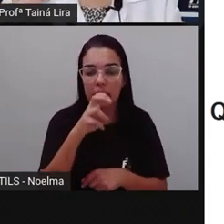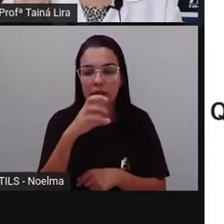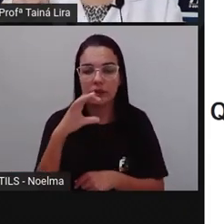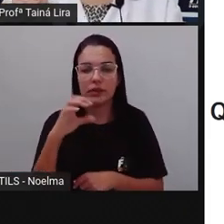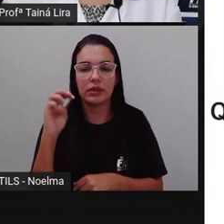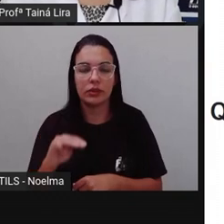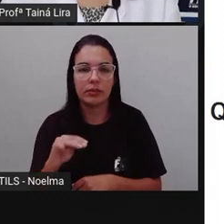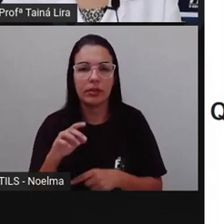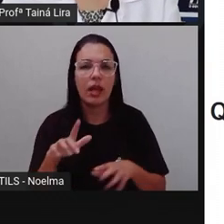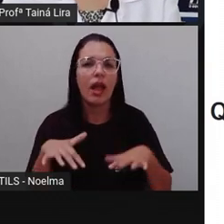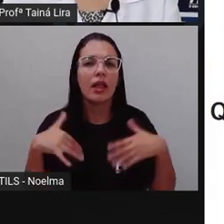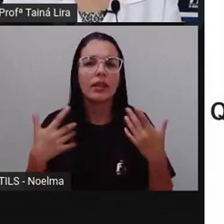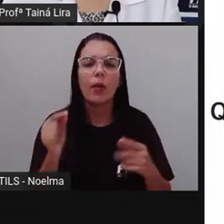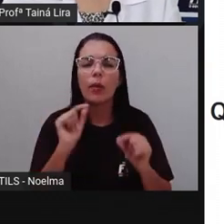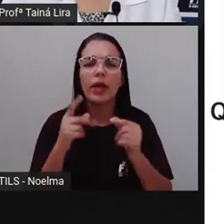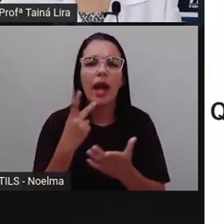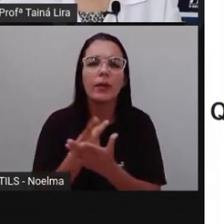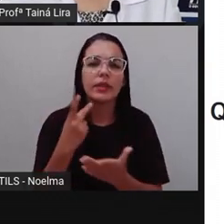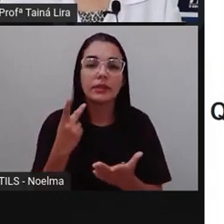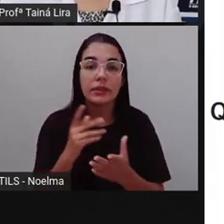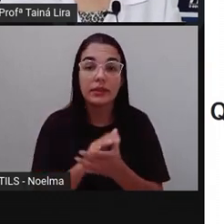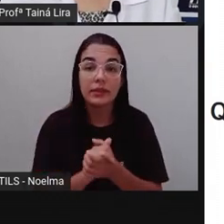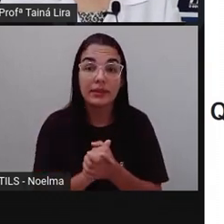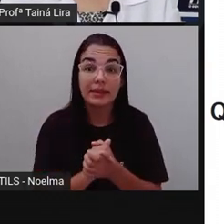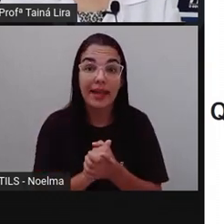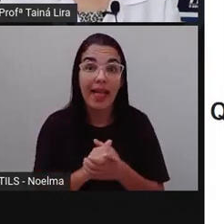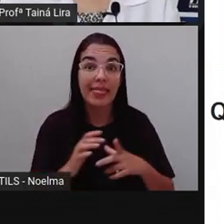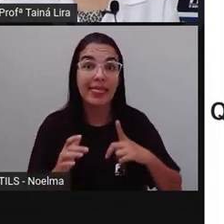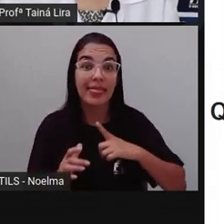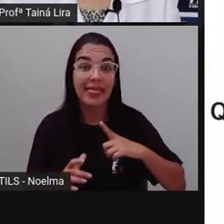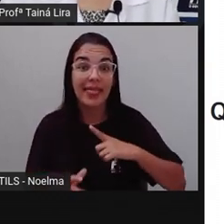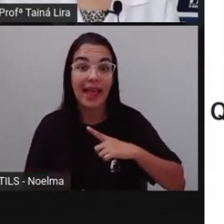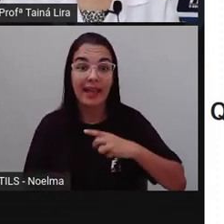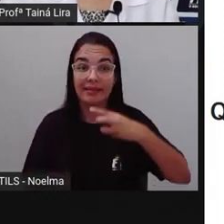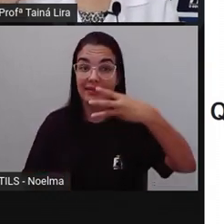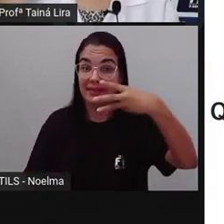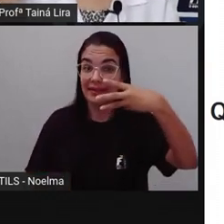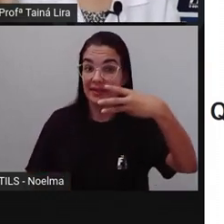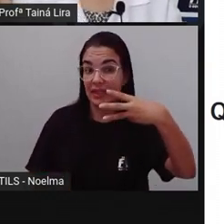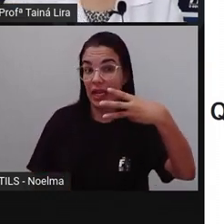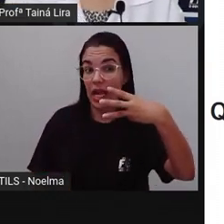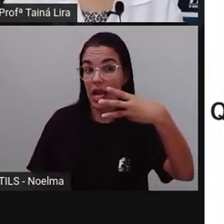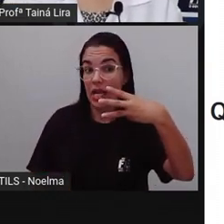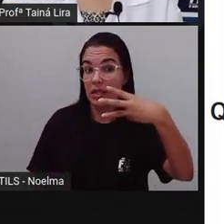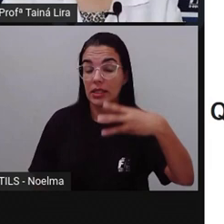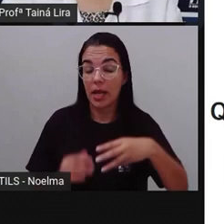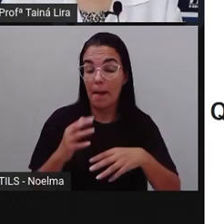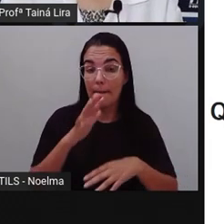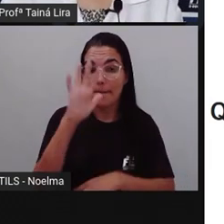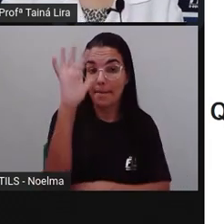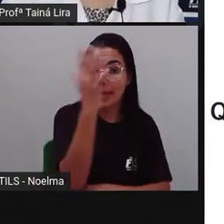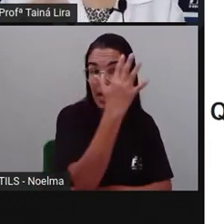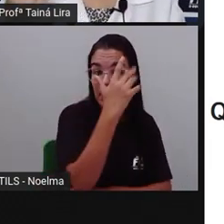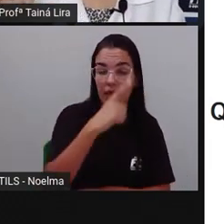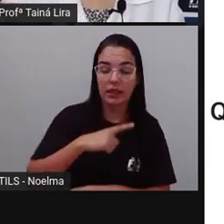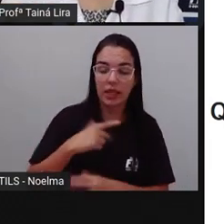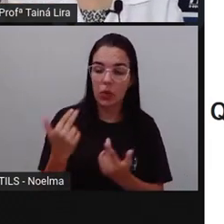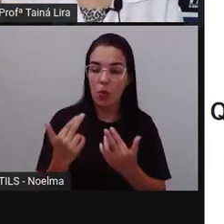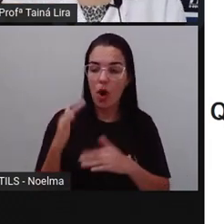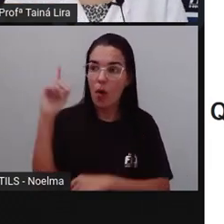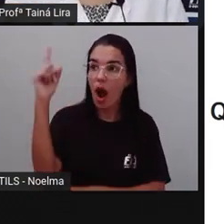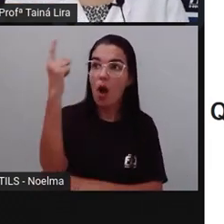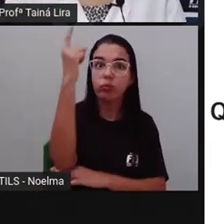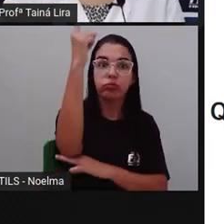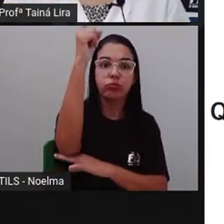Junto com a pró, O que é que está acontecendo? Ó, nós temos três plantas aí, Que tem a mesma altura. Quais seriam essas